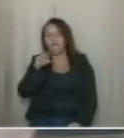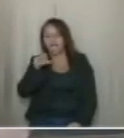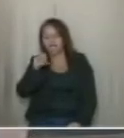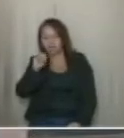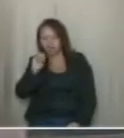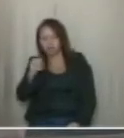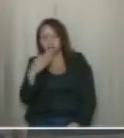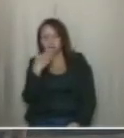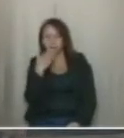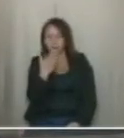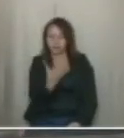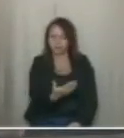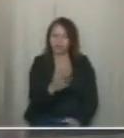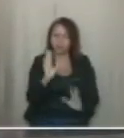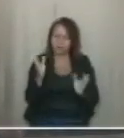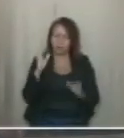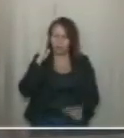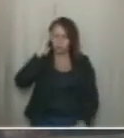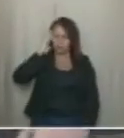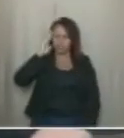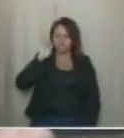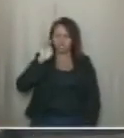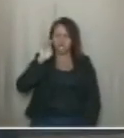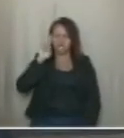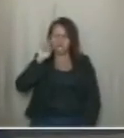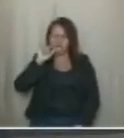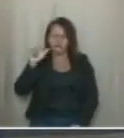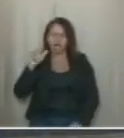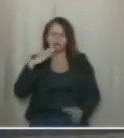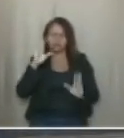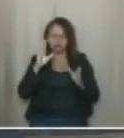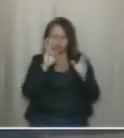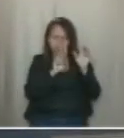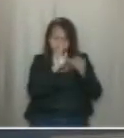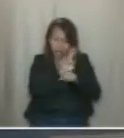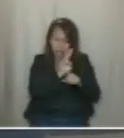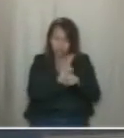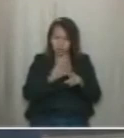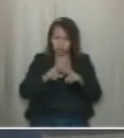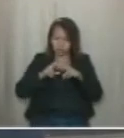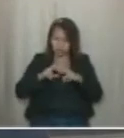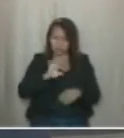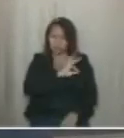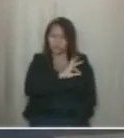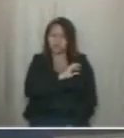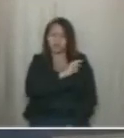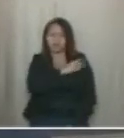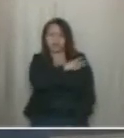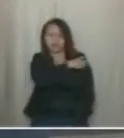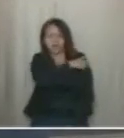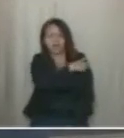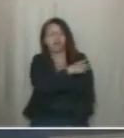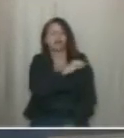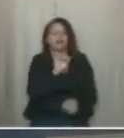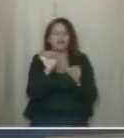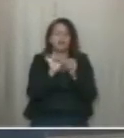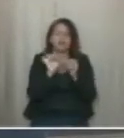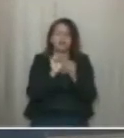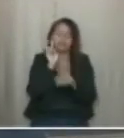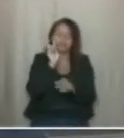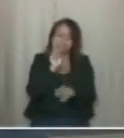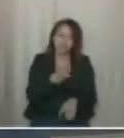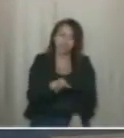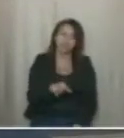fiz esse apelo ao comandante-geral, que trata esse requerimento da Polícia Militar, para que fosse feito